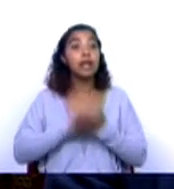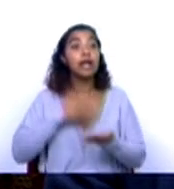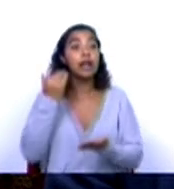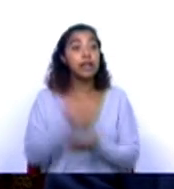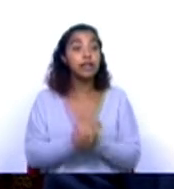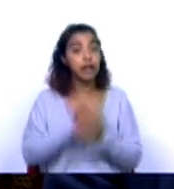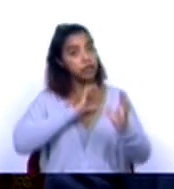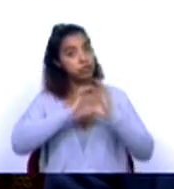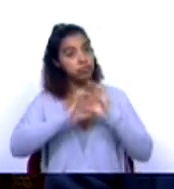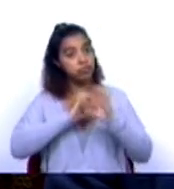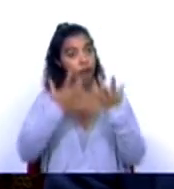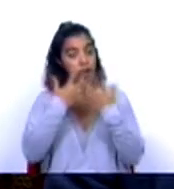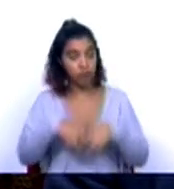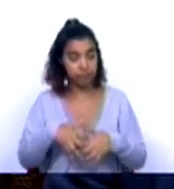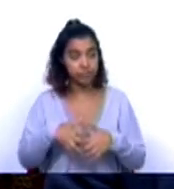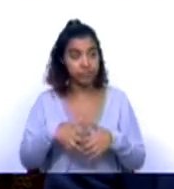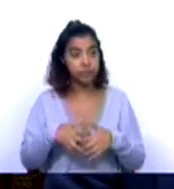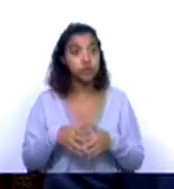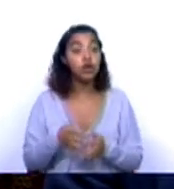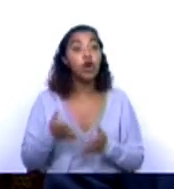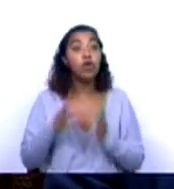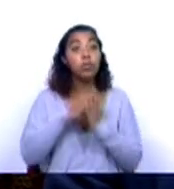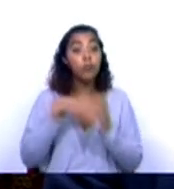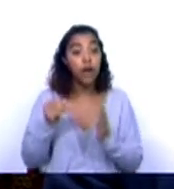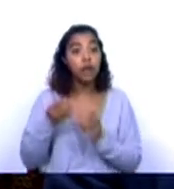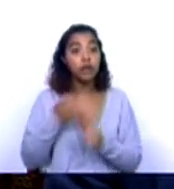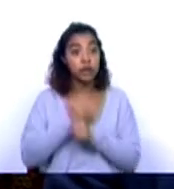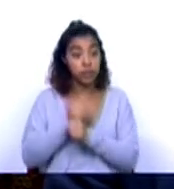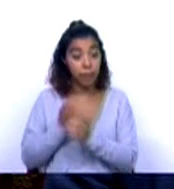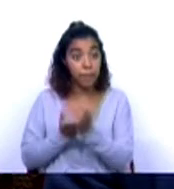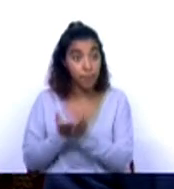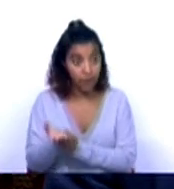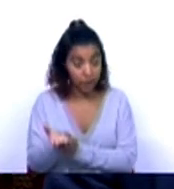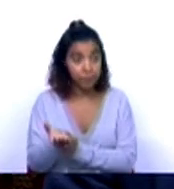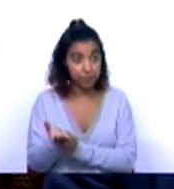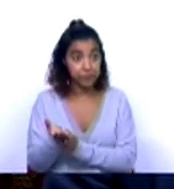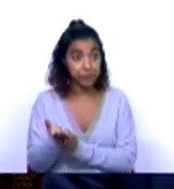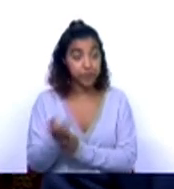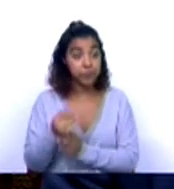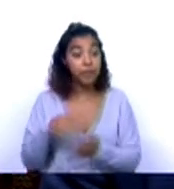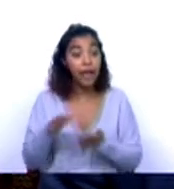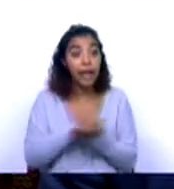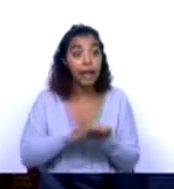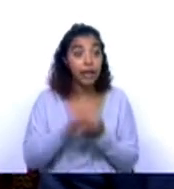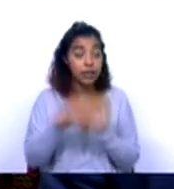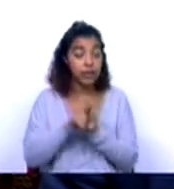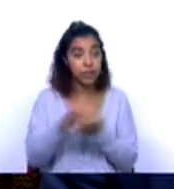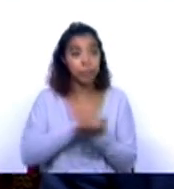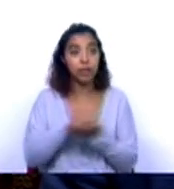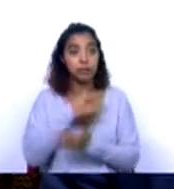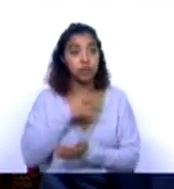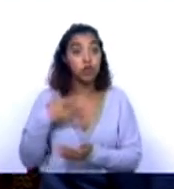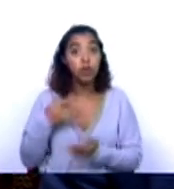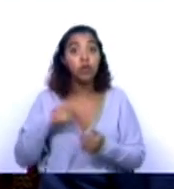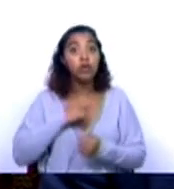sindicais. Um regime de dedicação plena que responde àquilo que são os compromissos que assumimos na nova Lei de Bases da Saúde e dos quais não nos